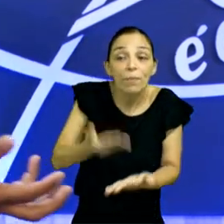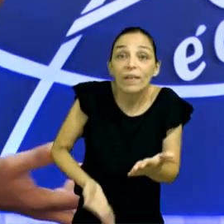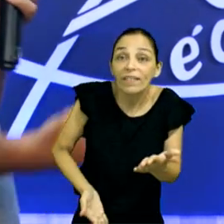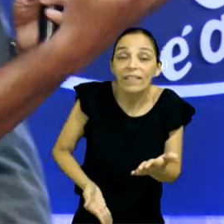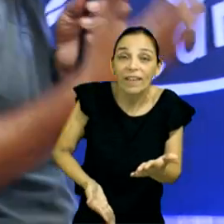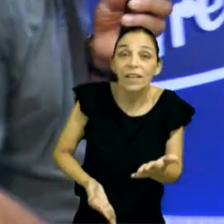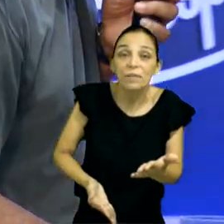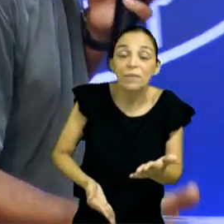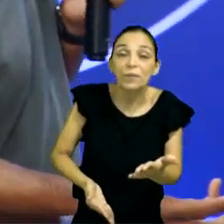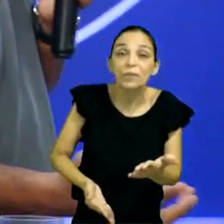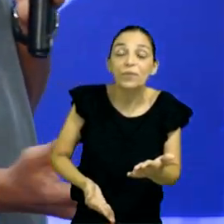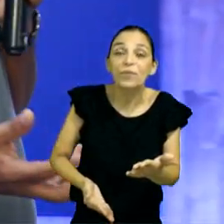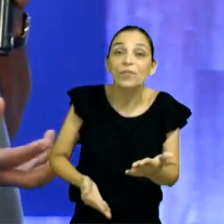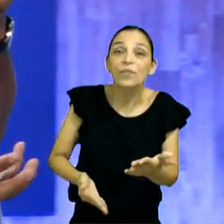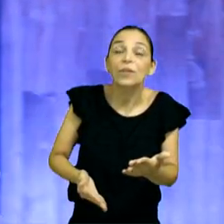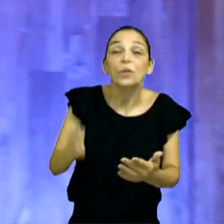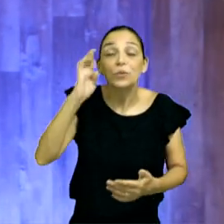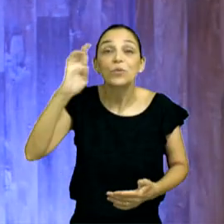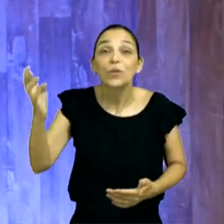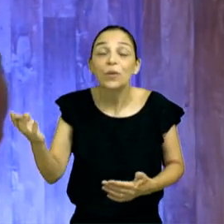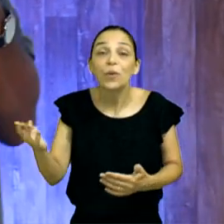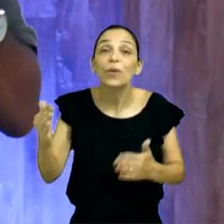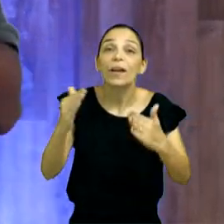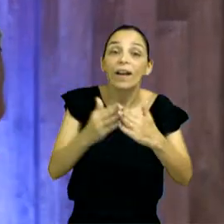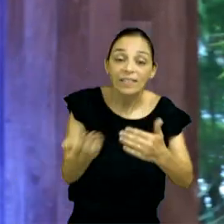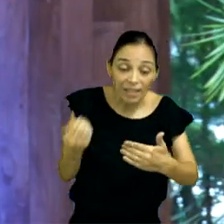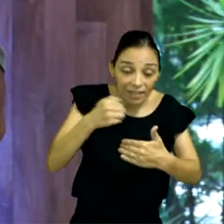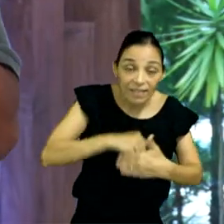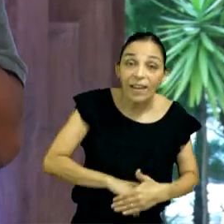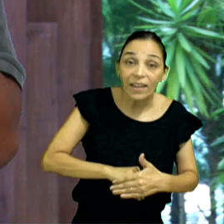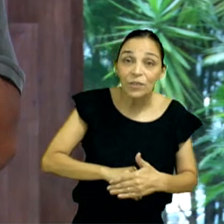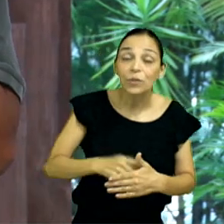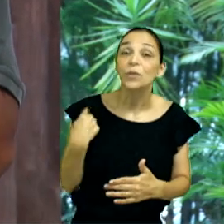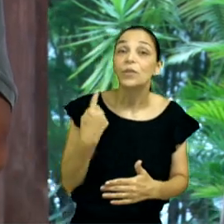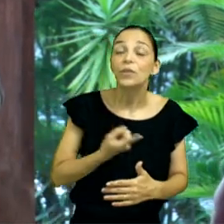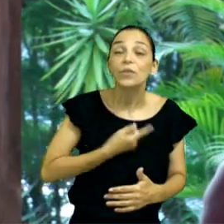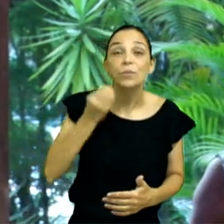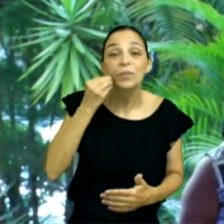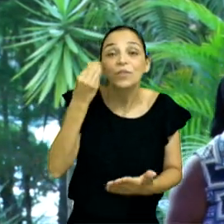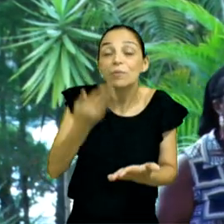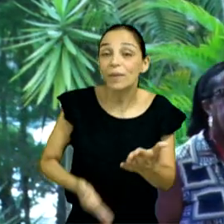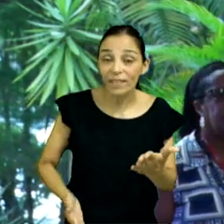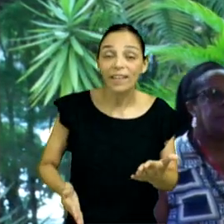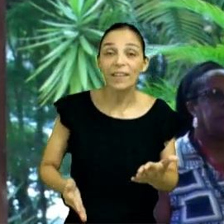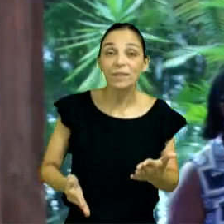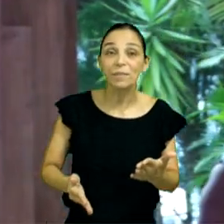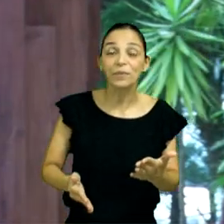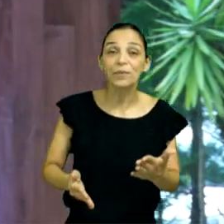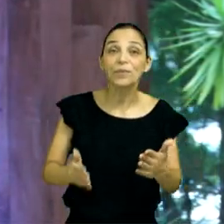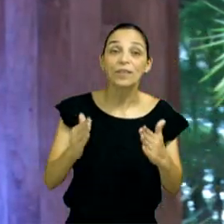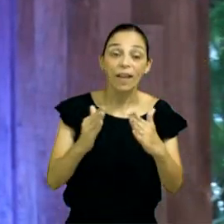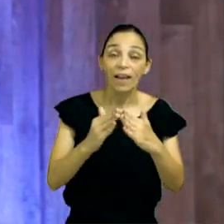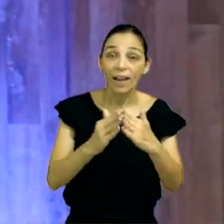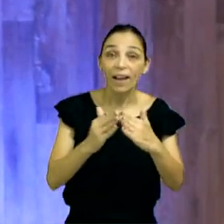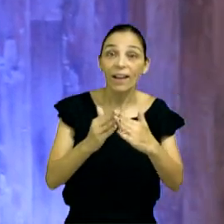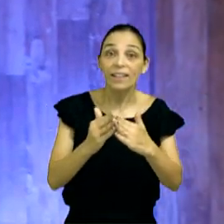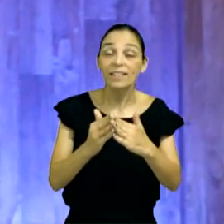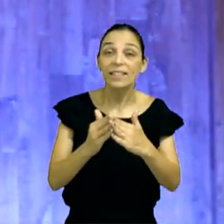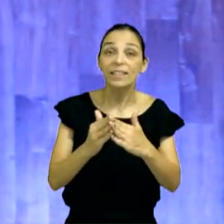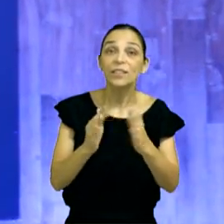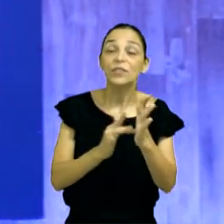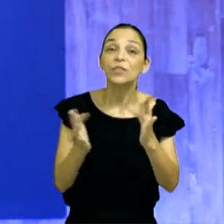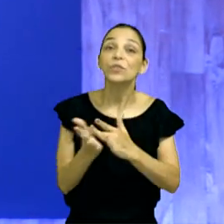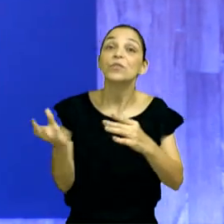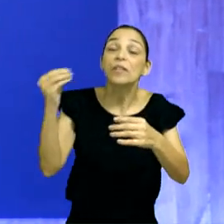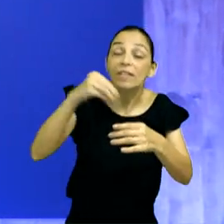telhado, dentro da nossa casa. E eu posso dizer, fazer uma comparação com dentro da nossa casa, dentro do nosso coração. Jesus está lá.